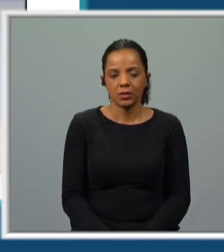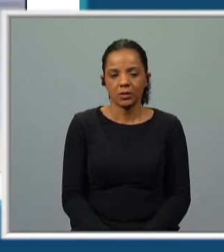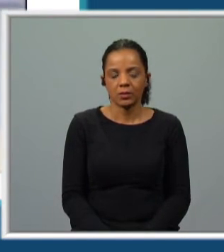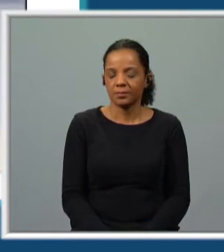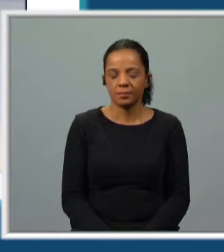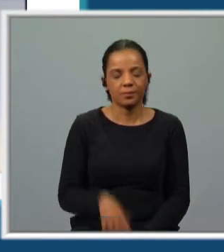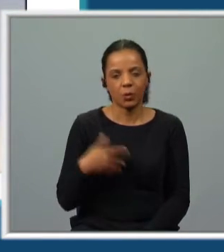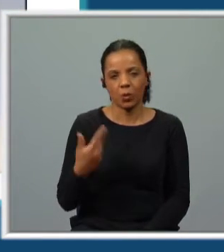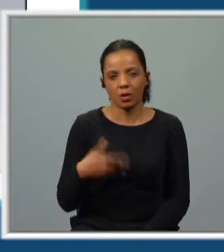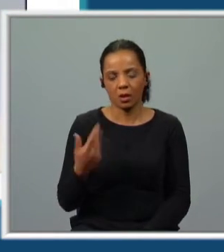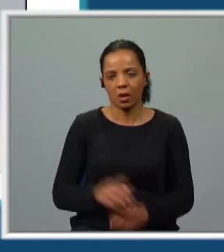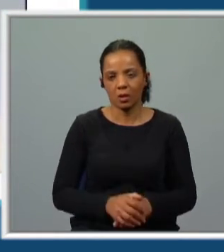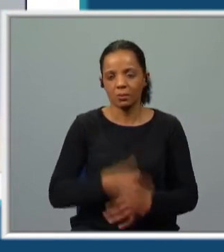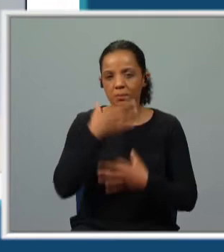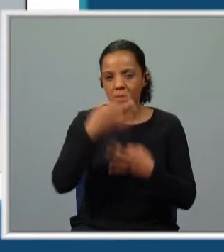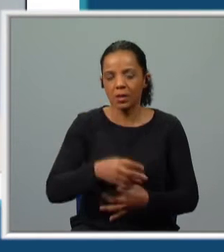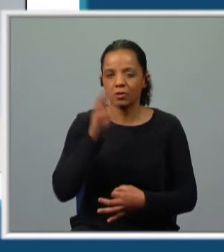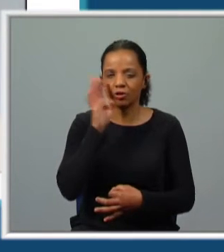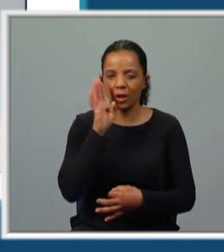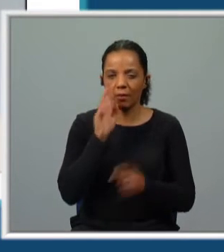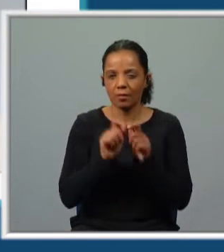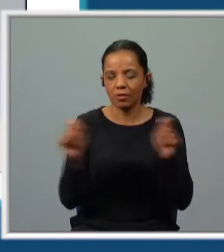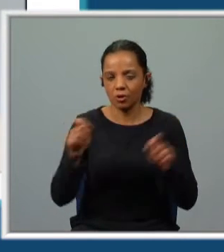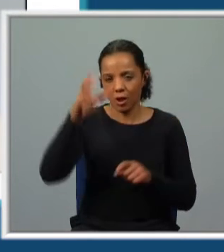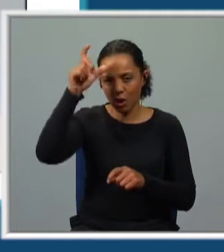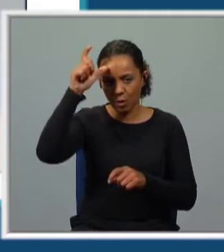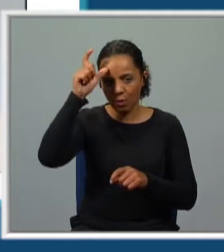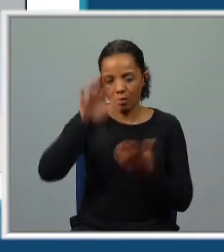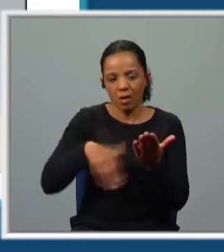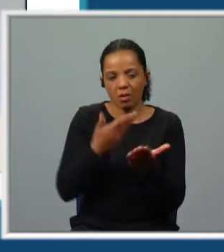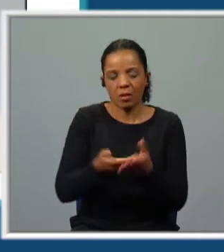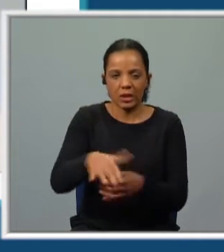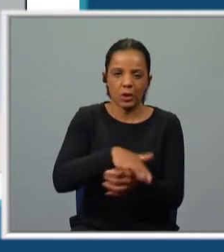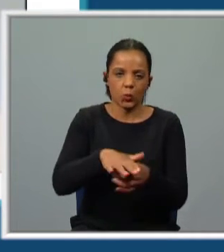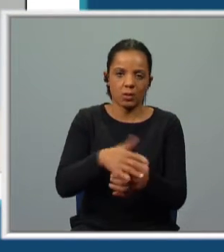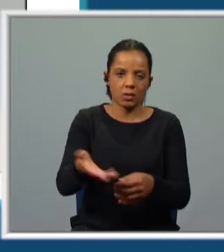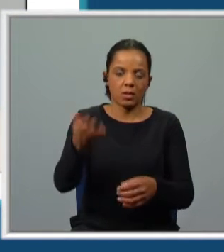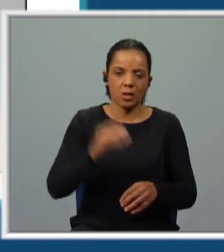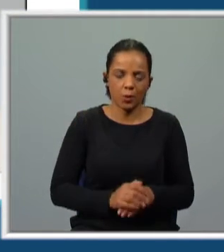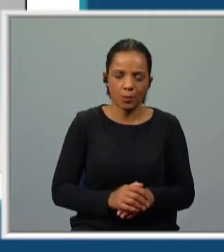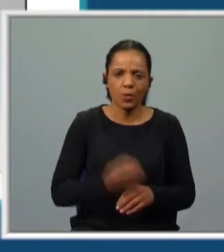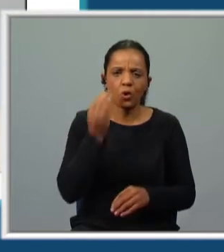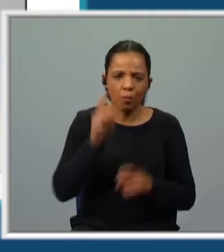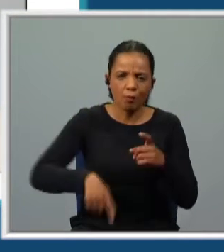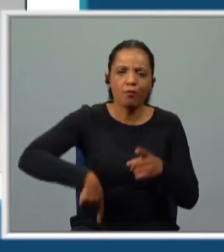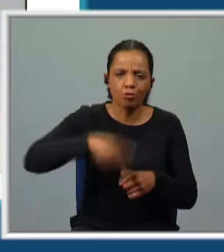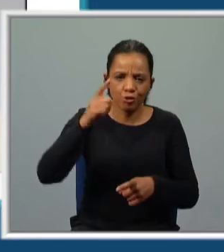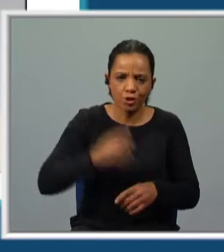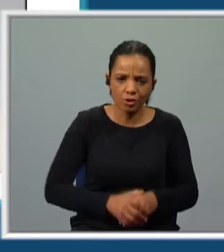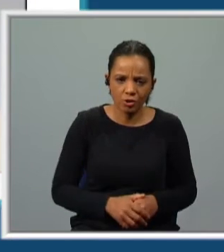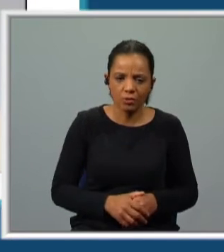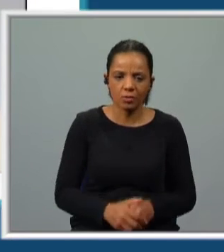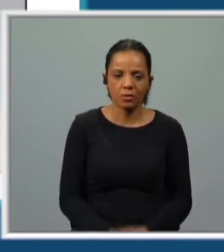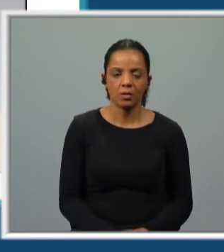Pobre diabo, aposto que o viste ao demónio. Foi ele quem te pôs neste estado. Como é que lhe escapaste, desgraçado?